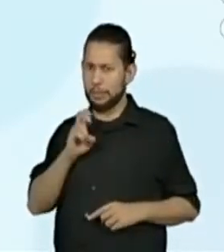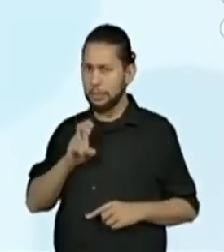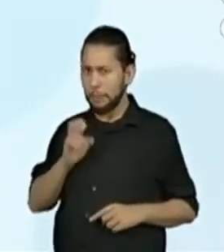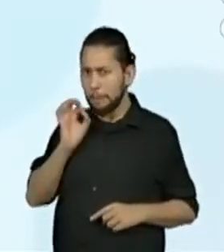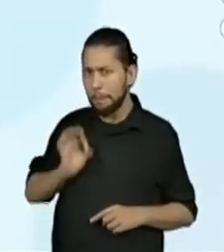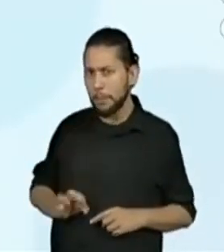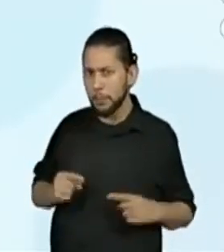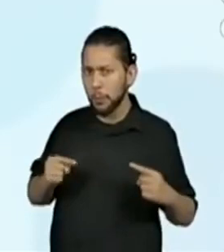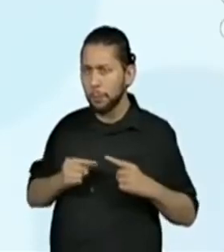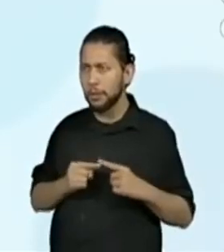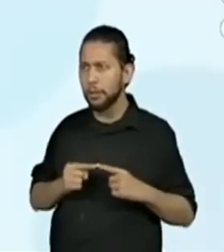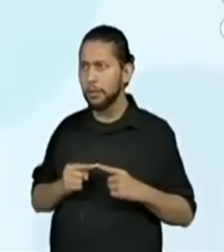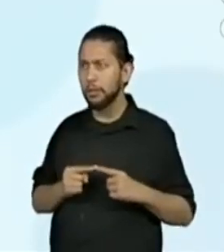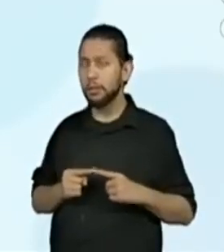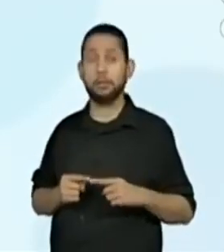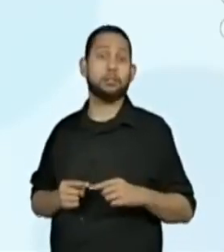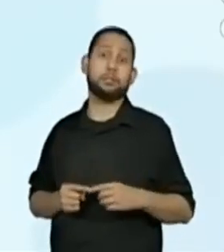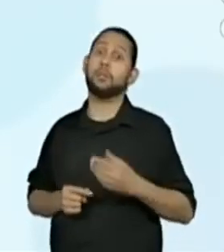Atenção, Arthur.